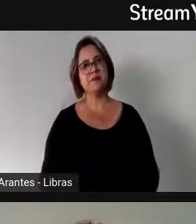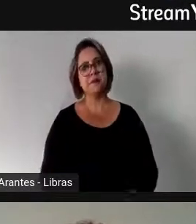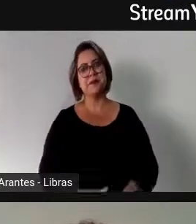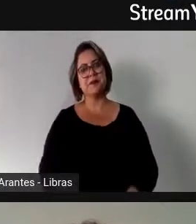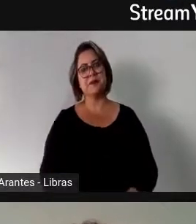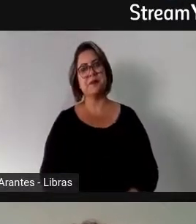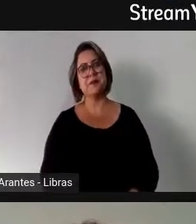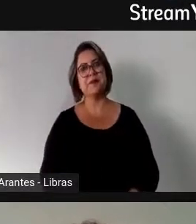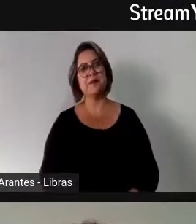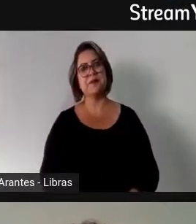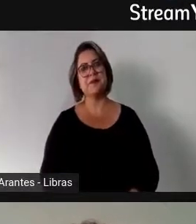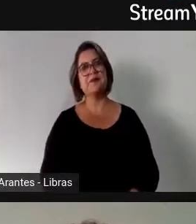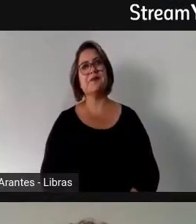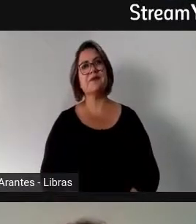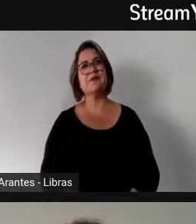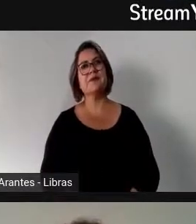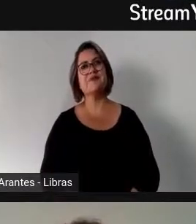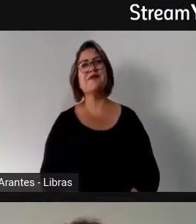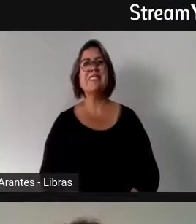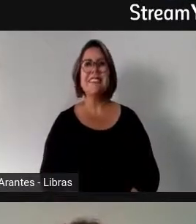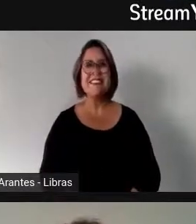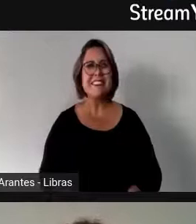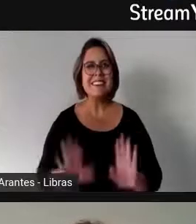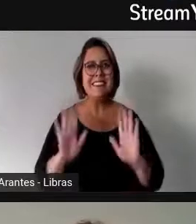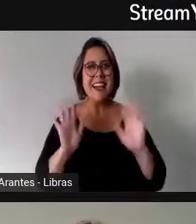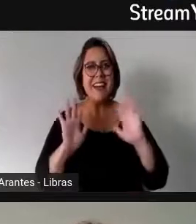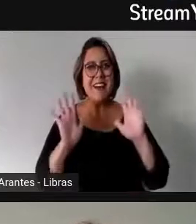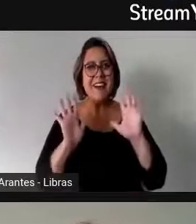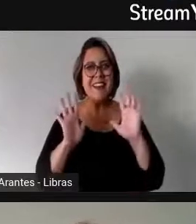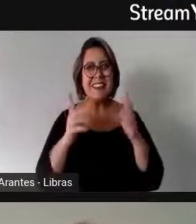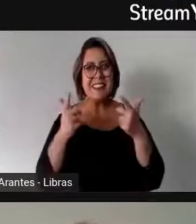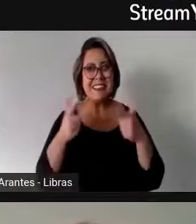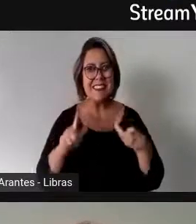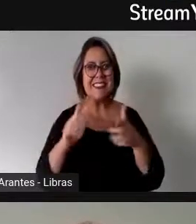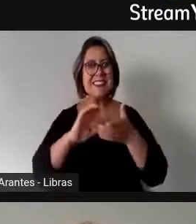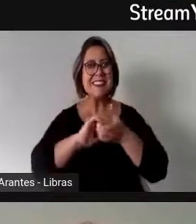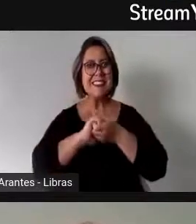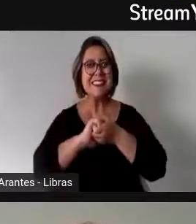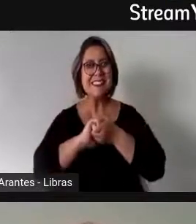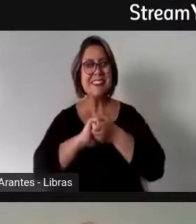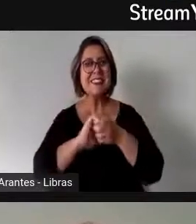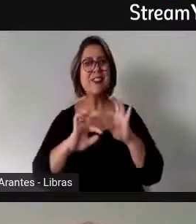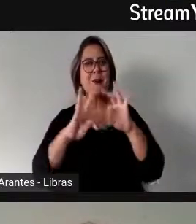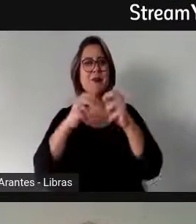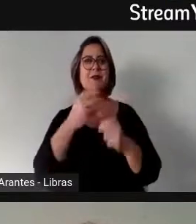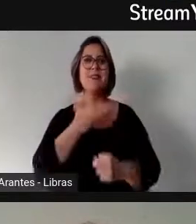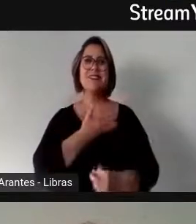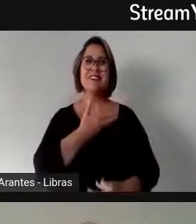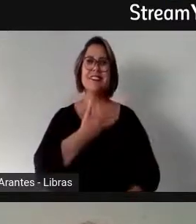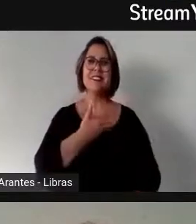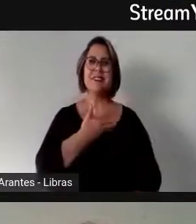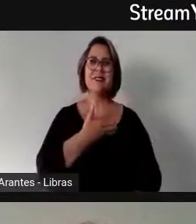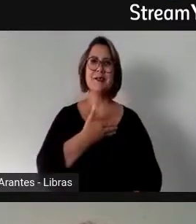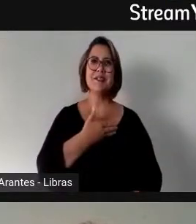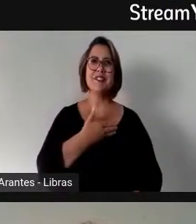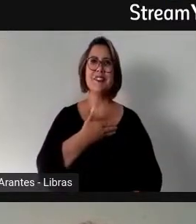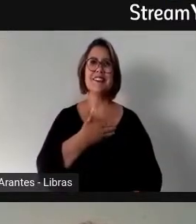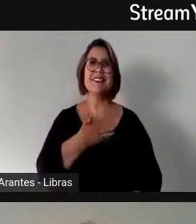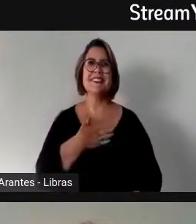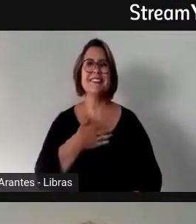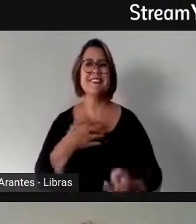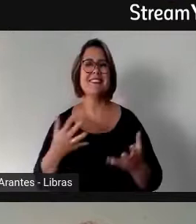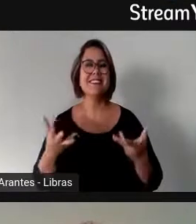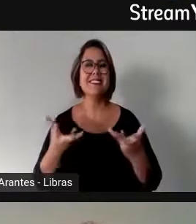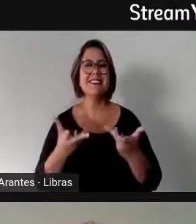lá de novo. Eu cumprimento as colegas todas com intervenções espetaculares,